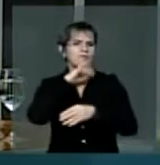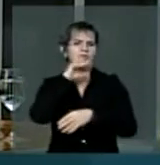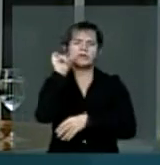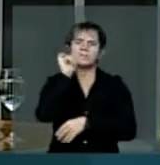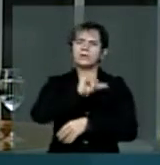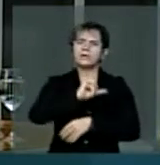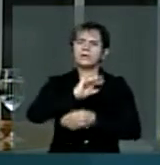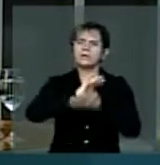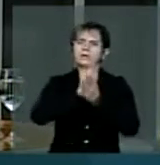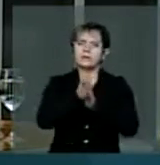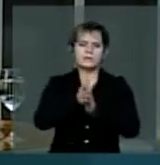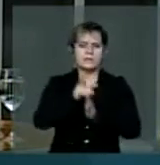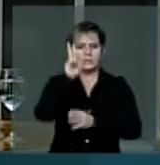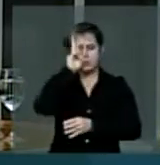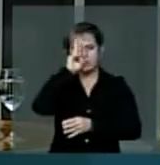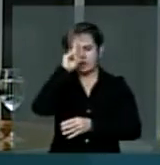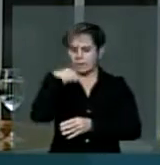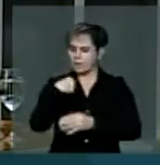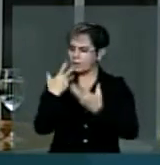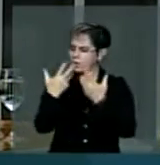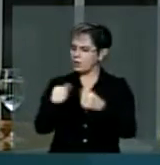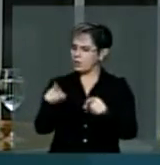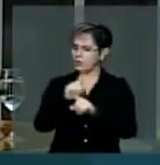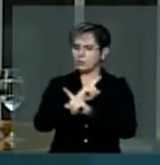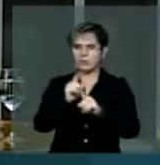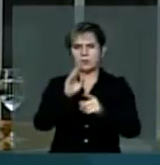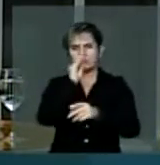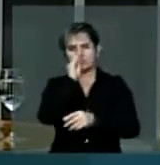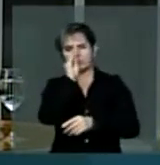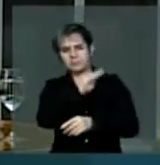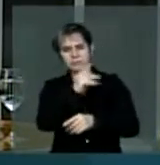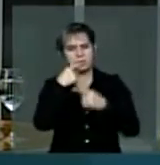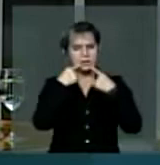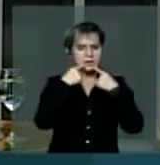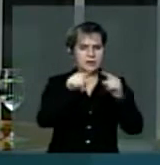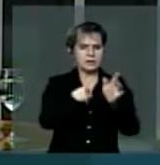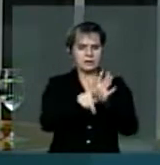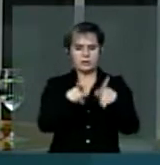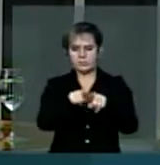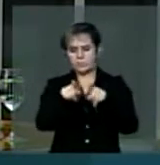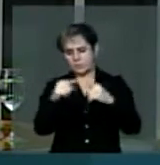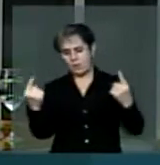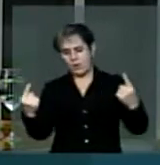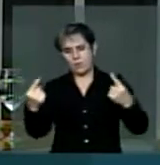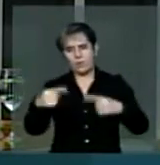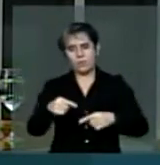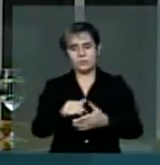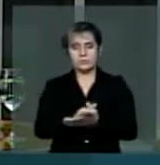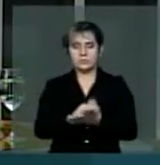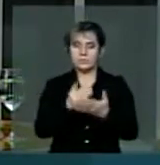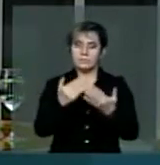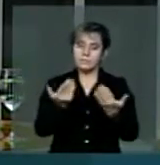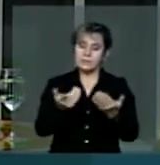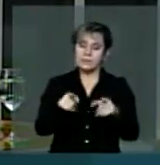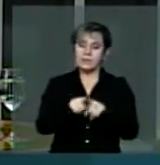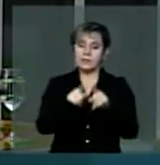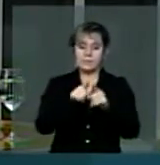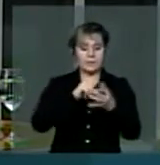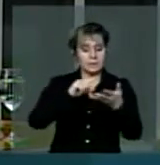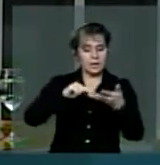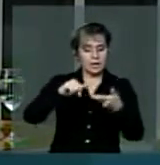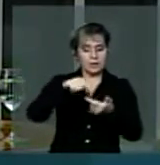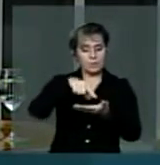que historicamente rejeitamos, repudiamos, denunciamos e combatemos. Entre elas, chama a atenção